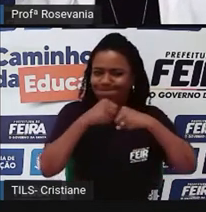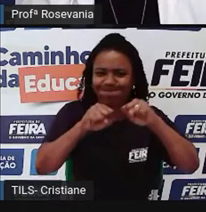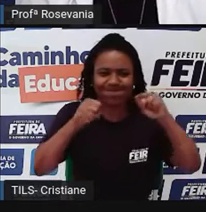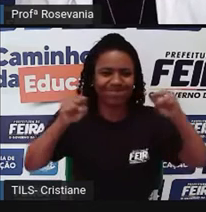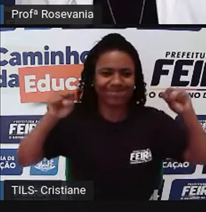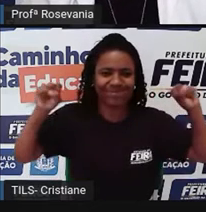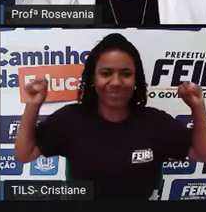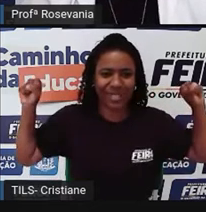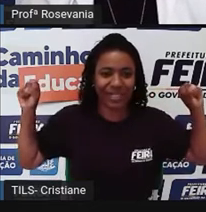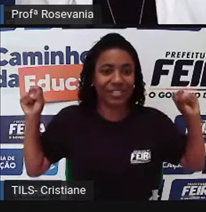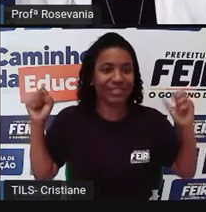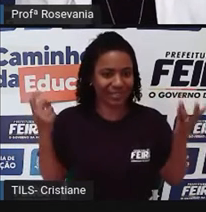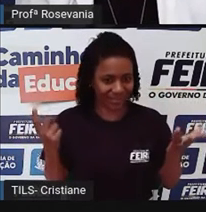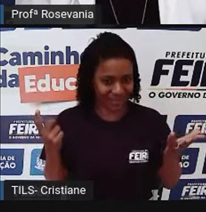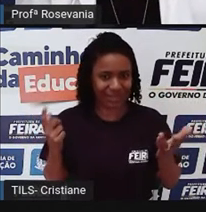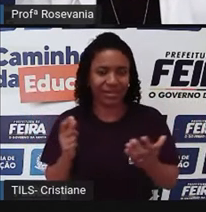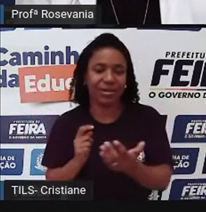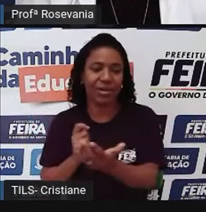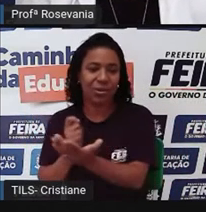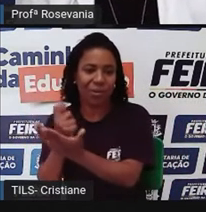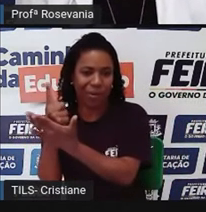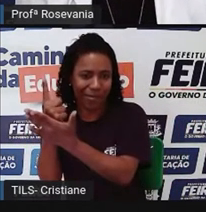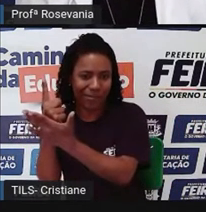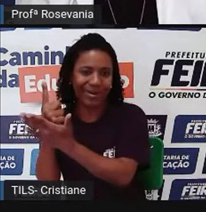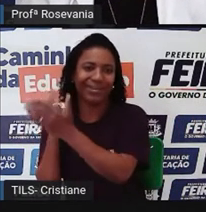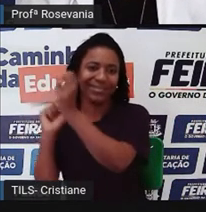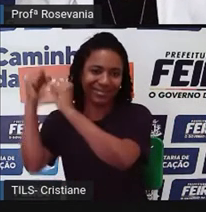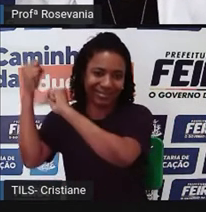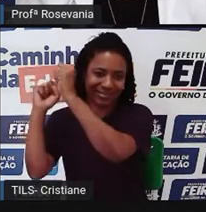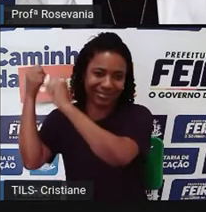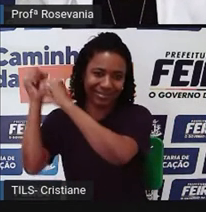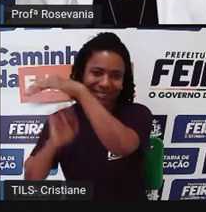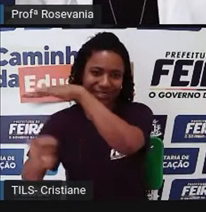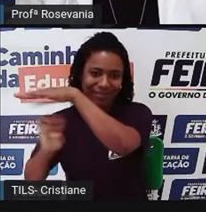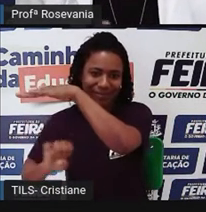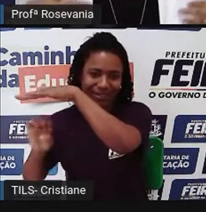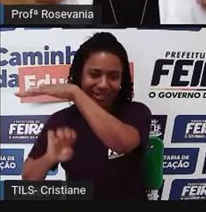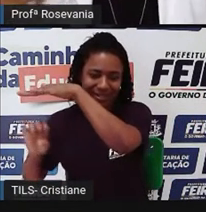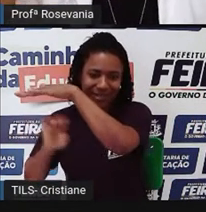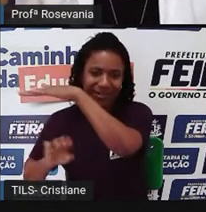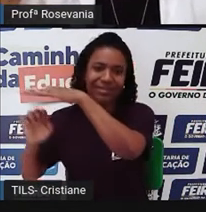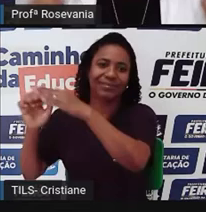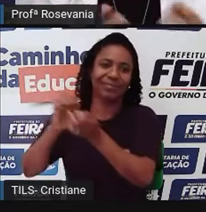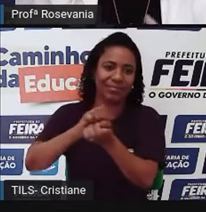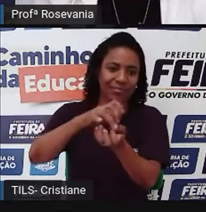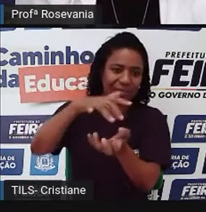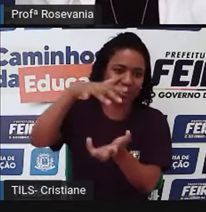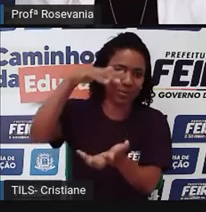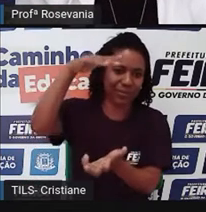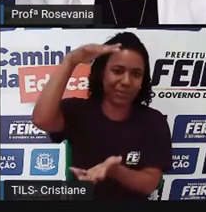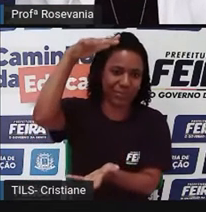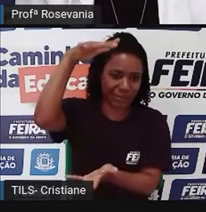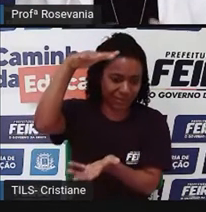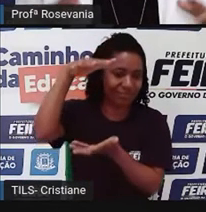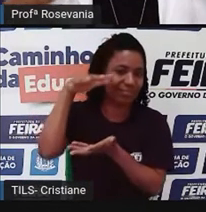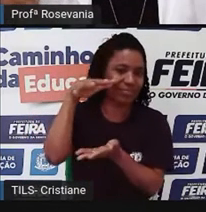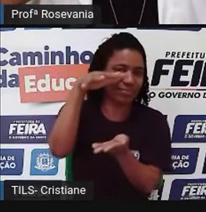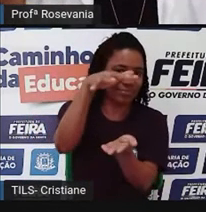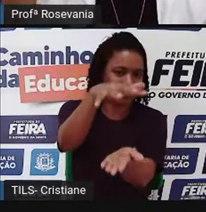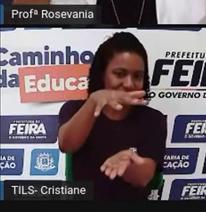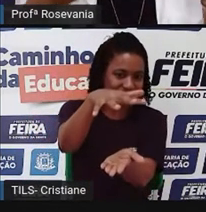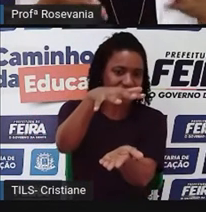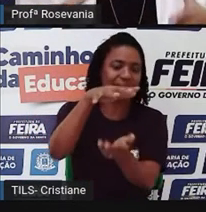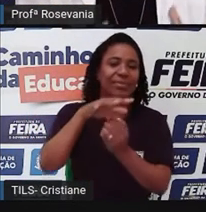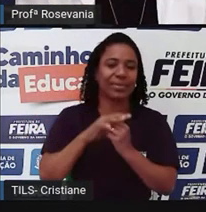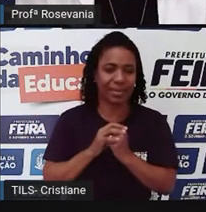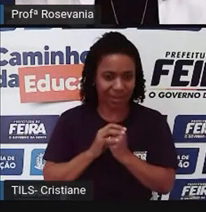compram de fornecedores para oferecer o produto ao cliente. Por exemplo, eu faço um determinado tipo de produto, mas eu